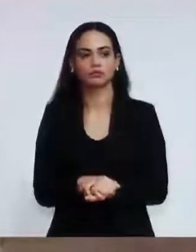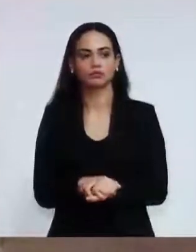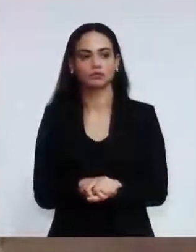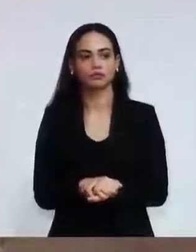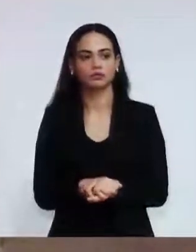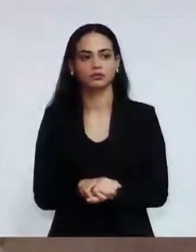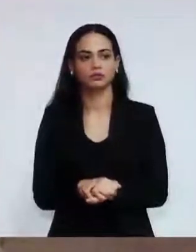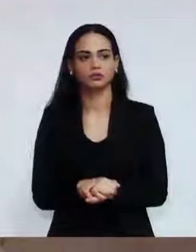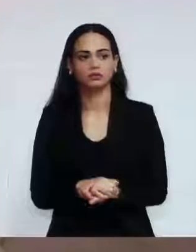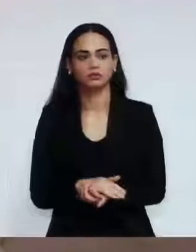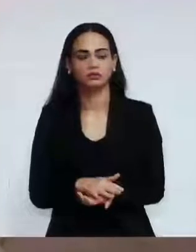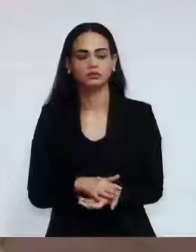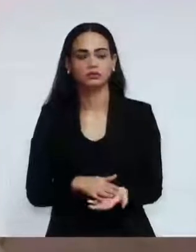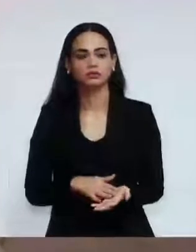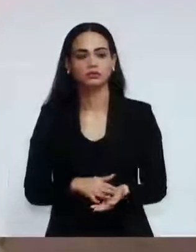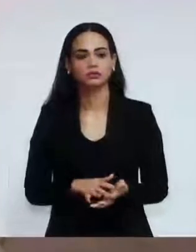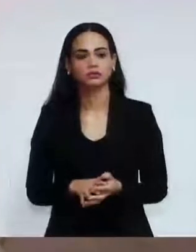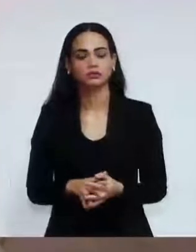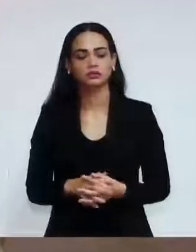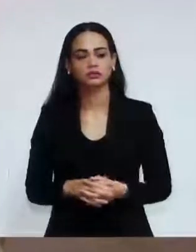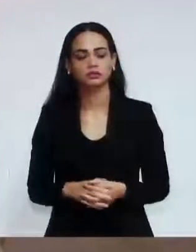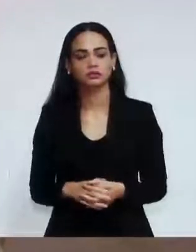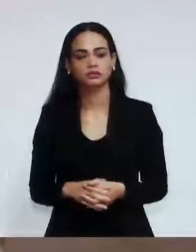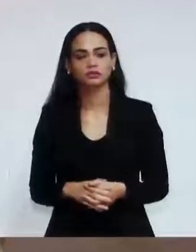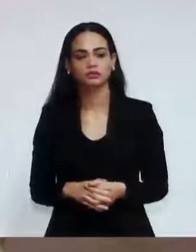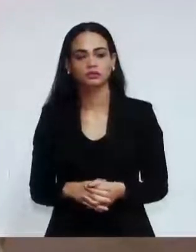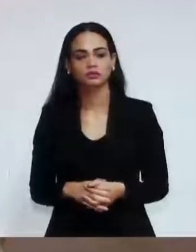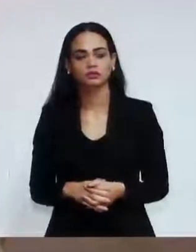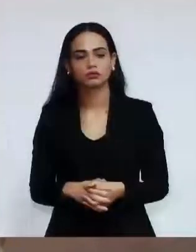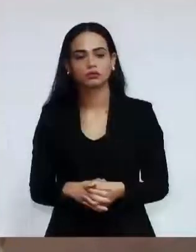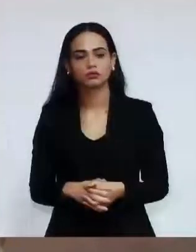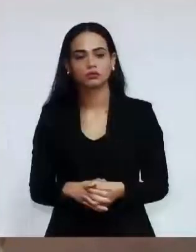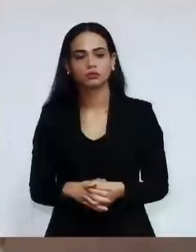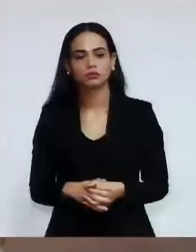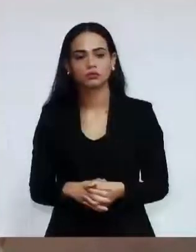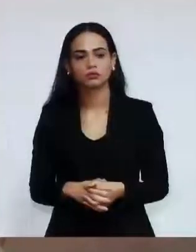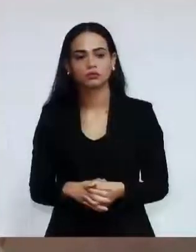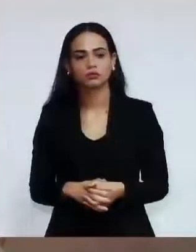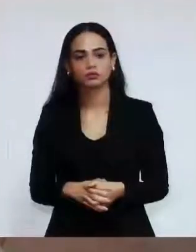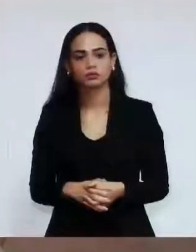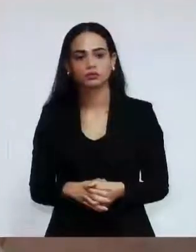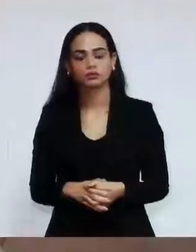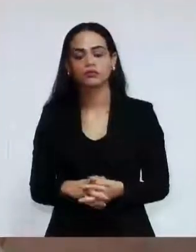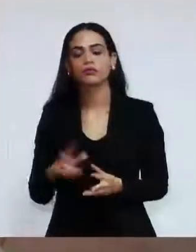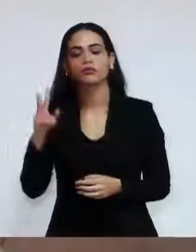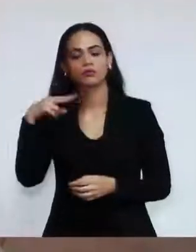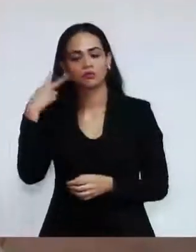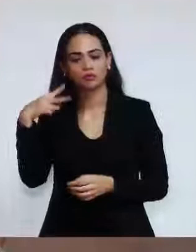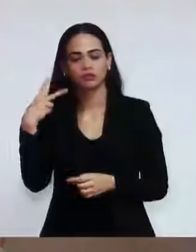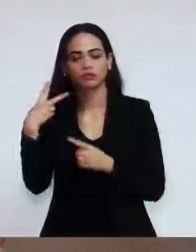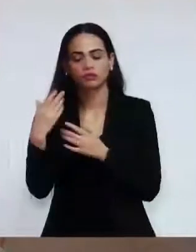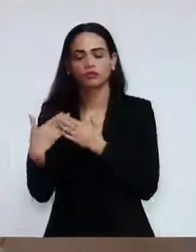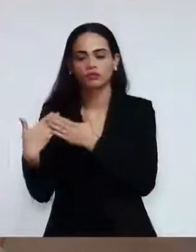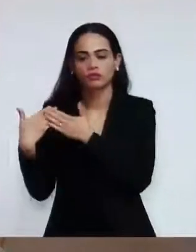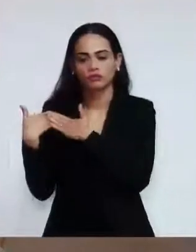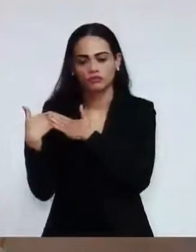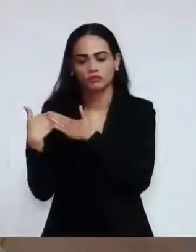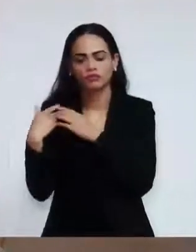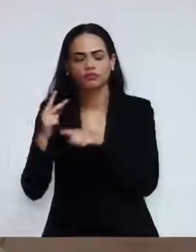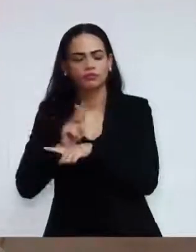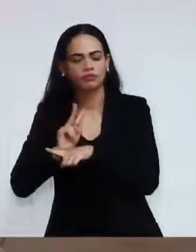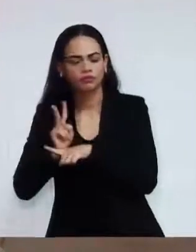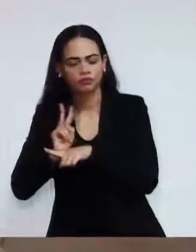Eu acho que o vereador tem que, existem denúncias, tem que denunciar, tem que fiscalizar com certeza, tem que